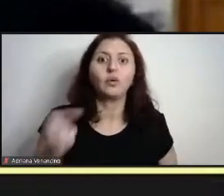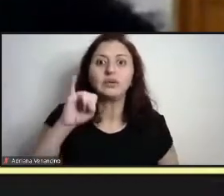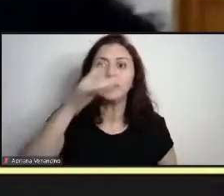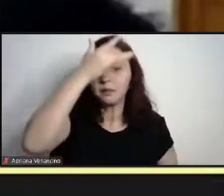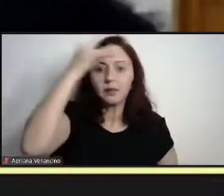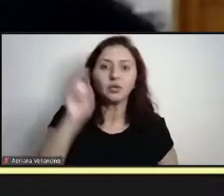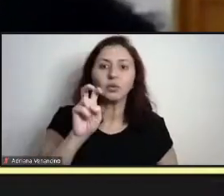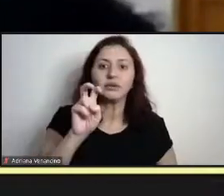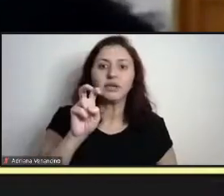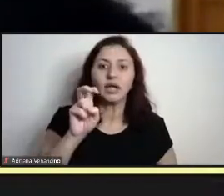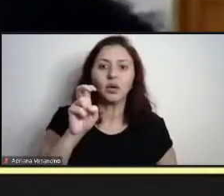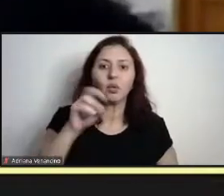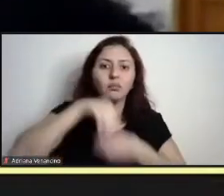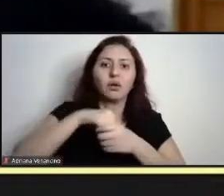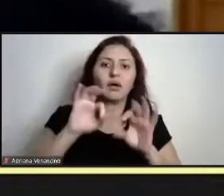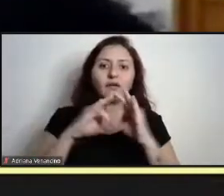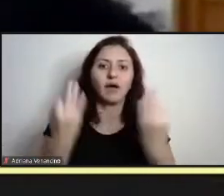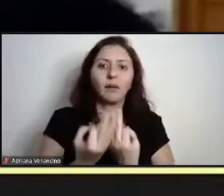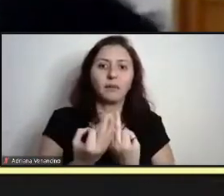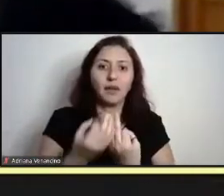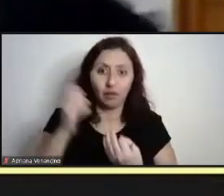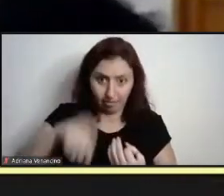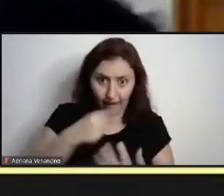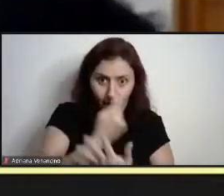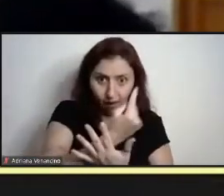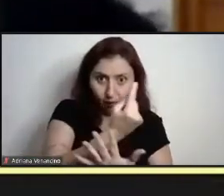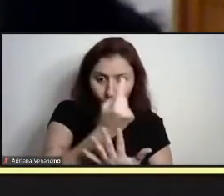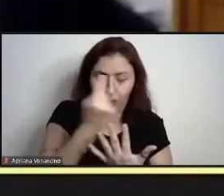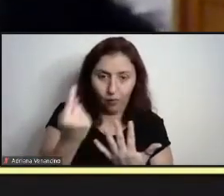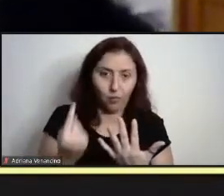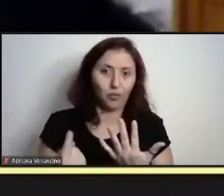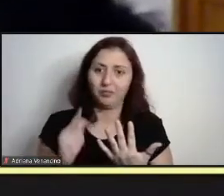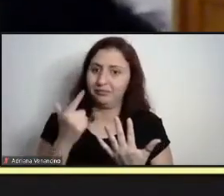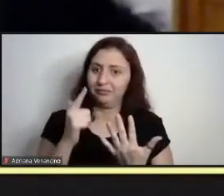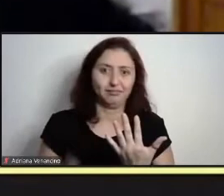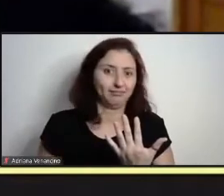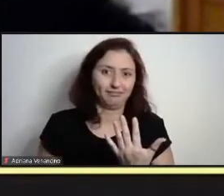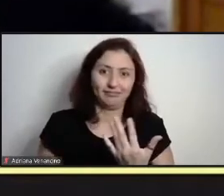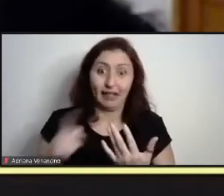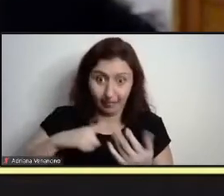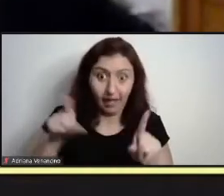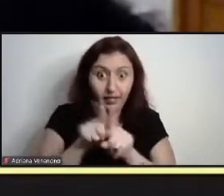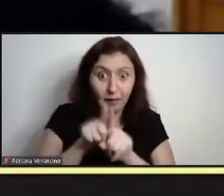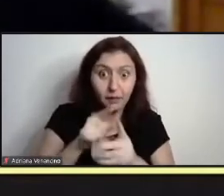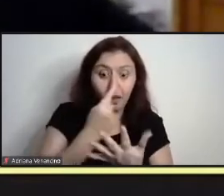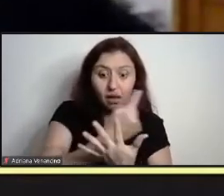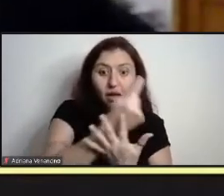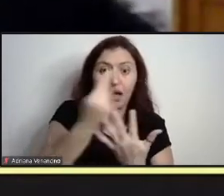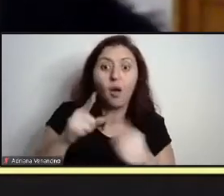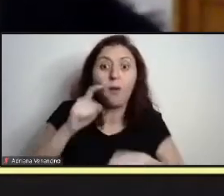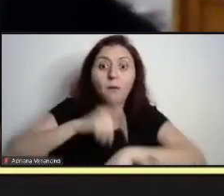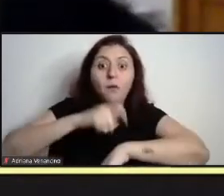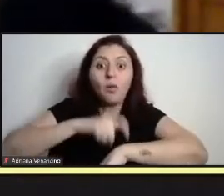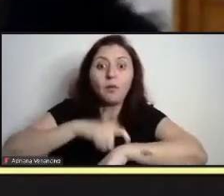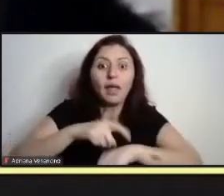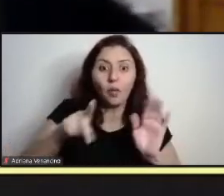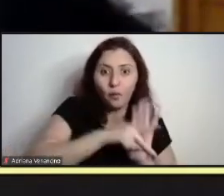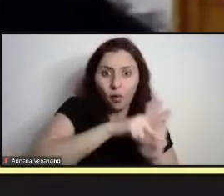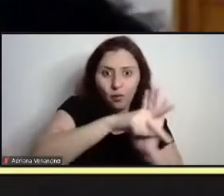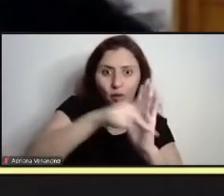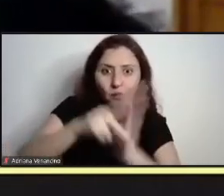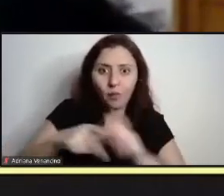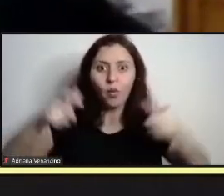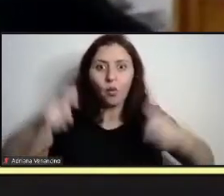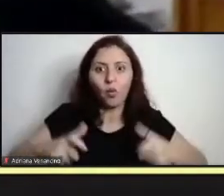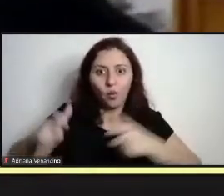família e ninguém, cada um tem o seu equipamento, não, cada um tem o seu espaço para poder assistir uma aula, para poder, inclusive,